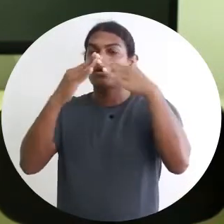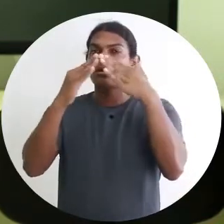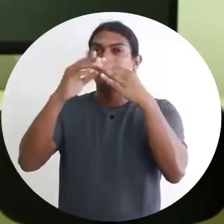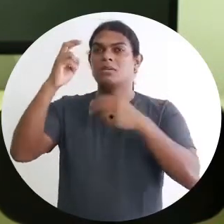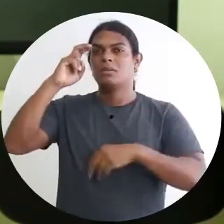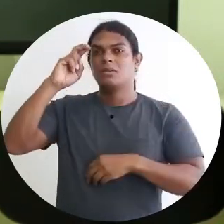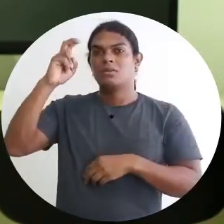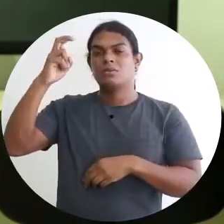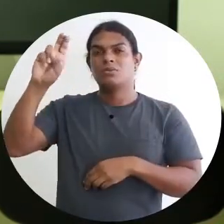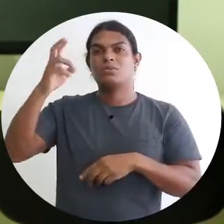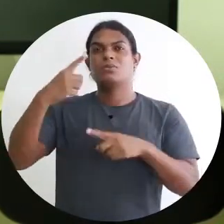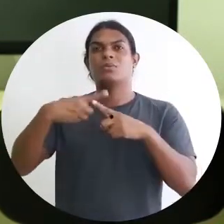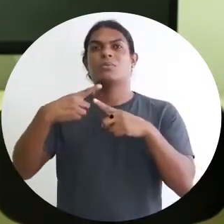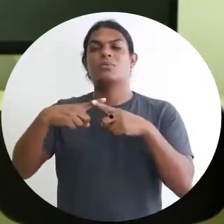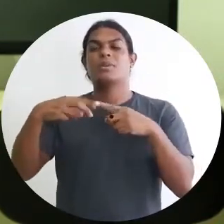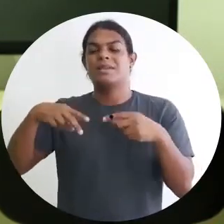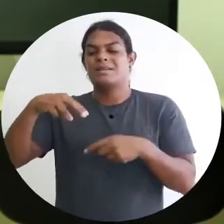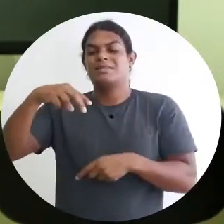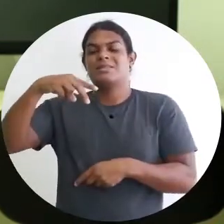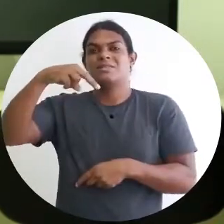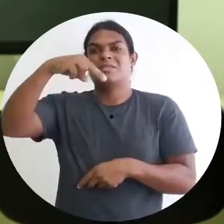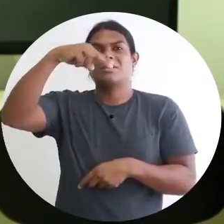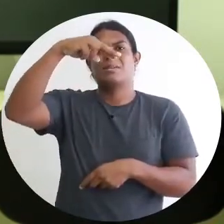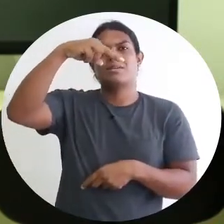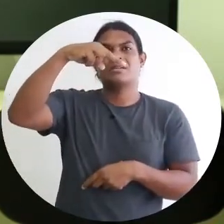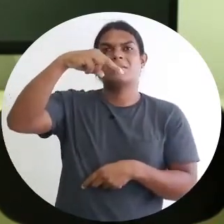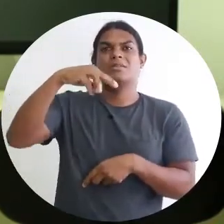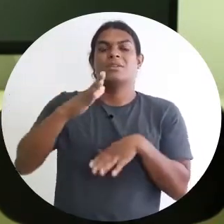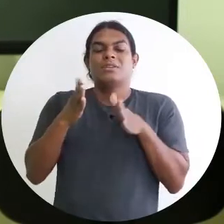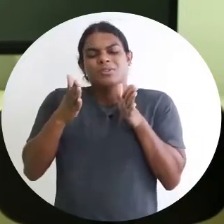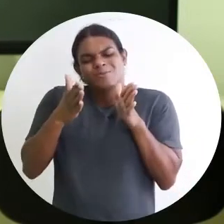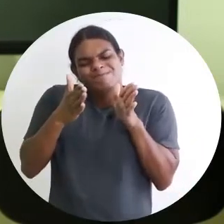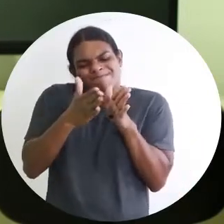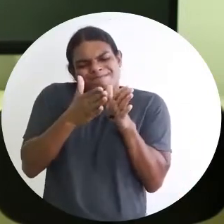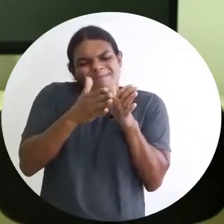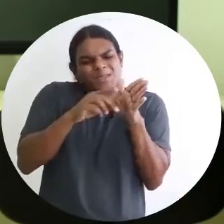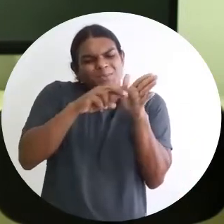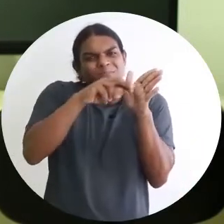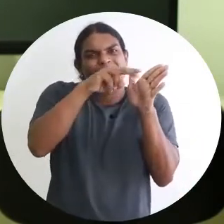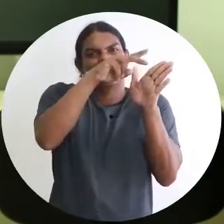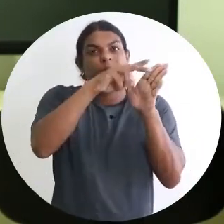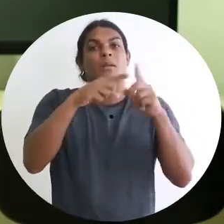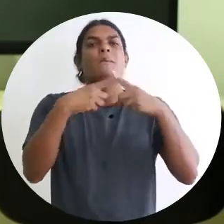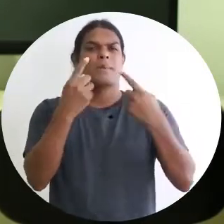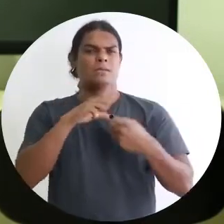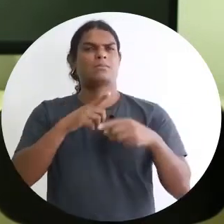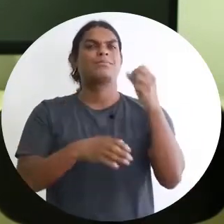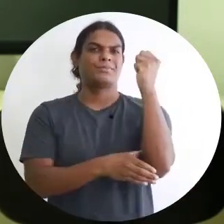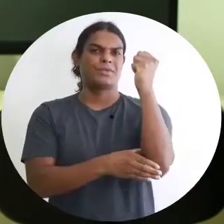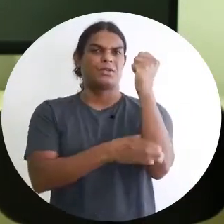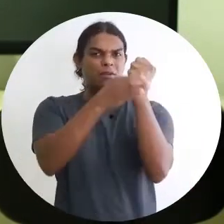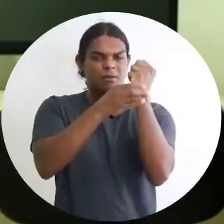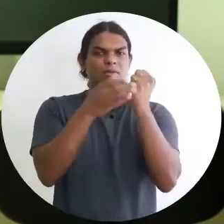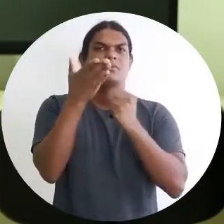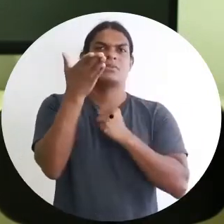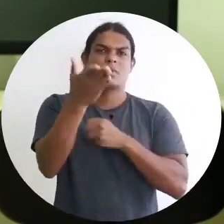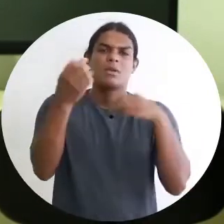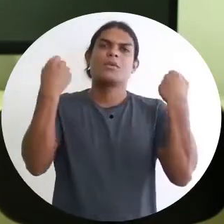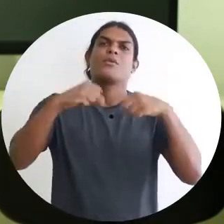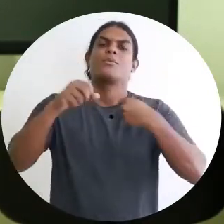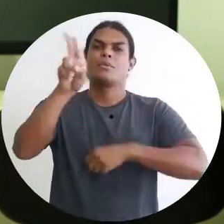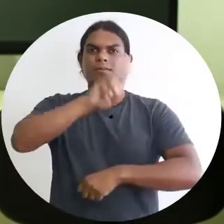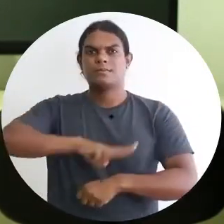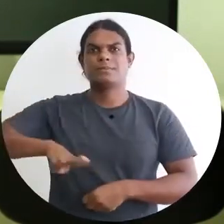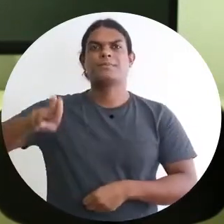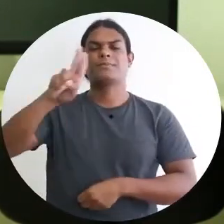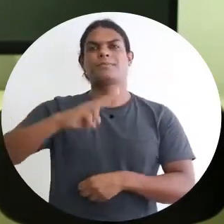em geral, as escadas não são escadas estreitas. Mas tem elevadores que a gente pode acessar para levar